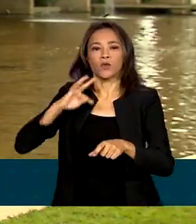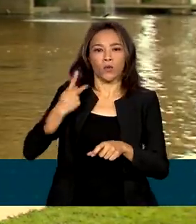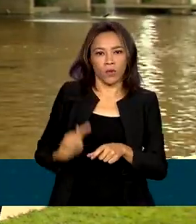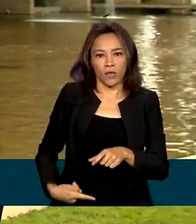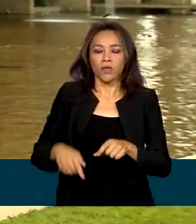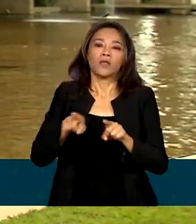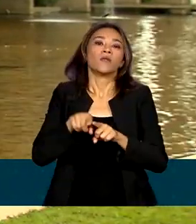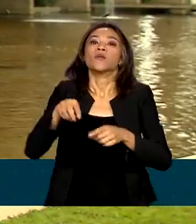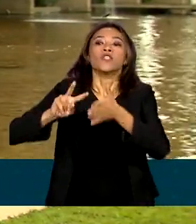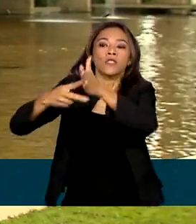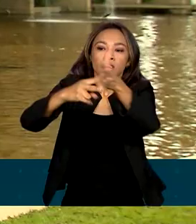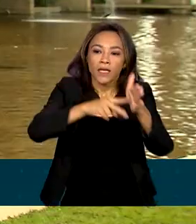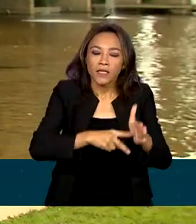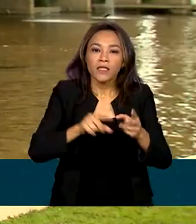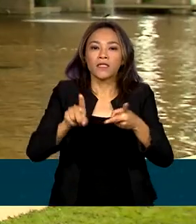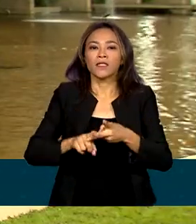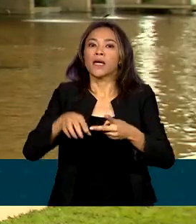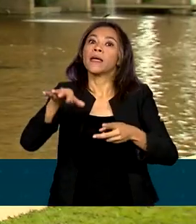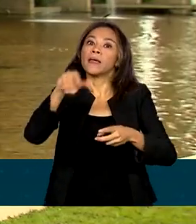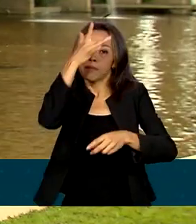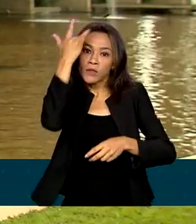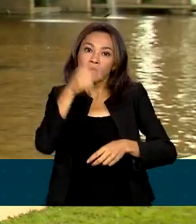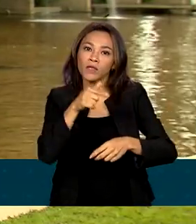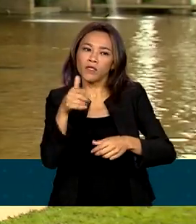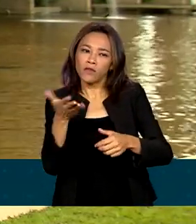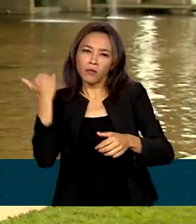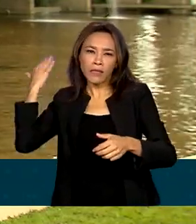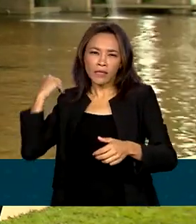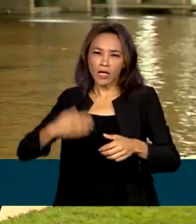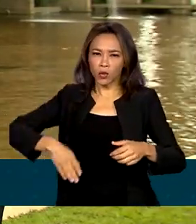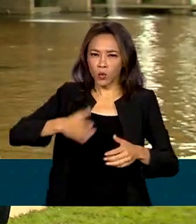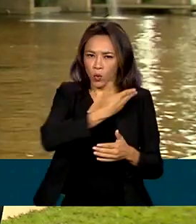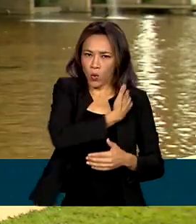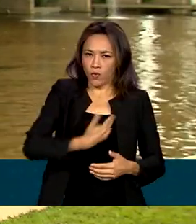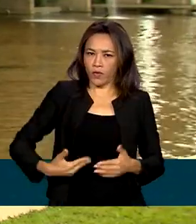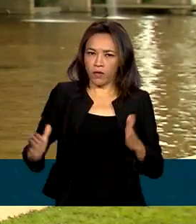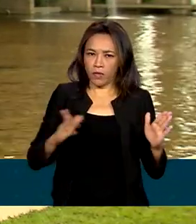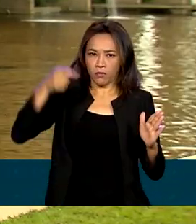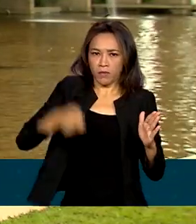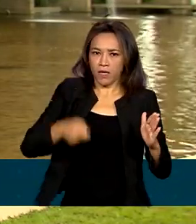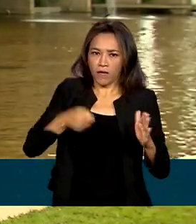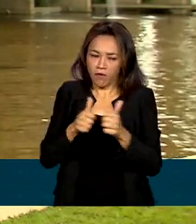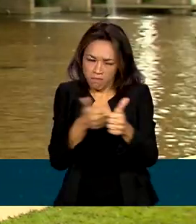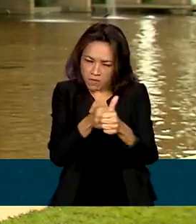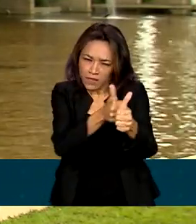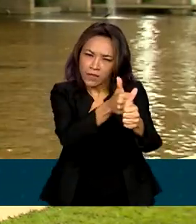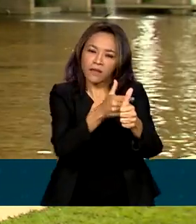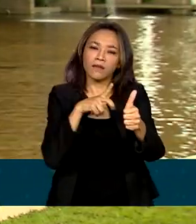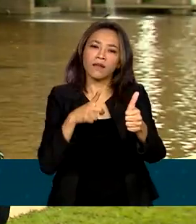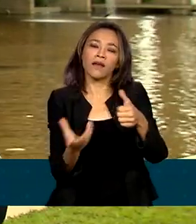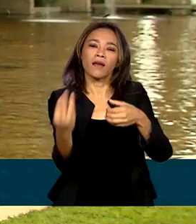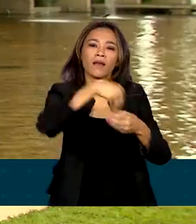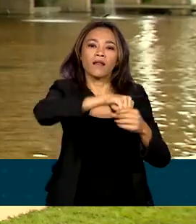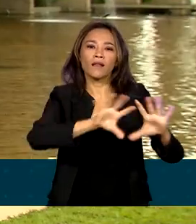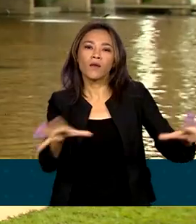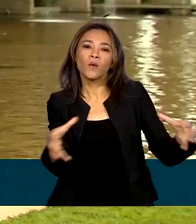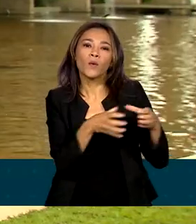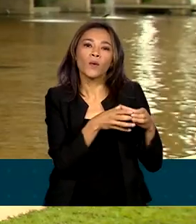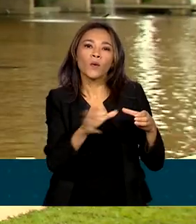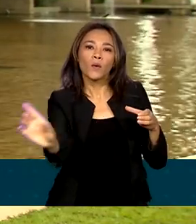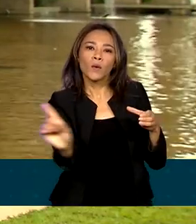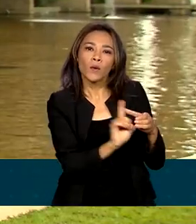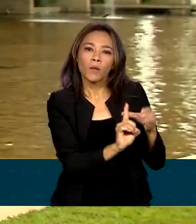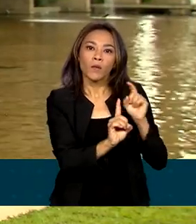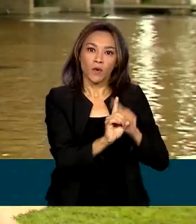e perseguidos políticos durante os governos militares. Também foram incluídos nesta lista um representante dos